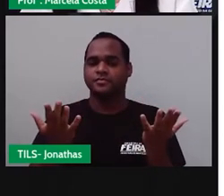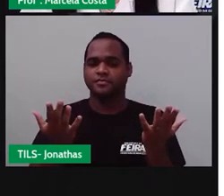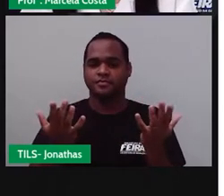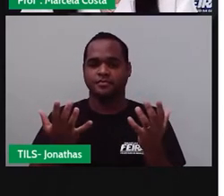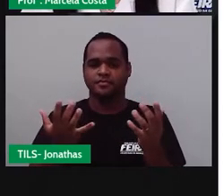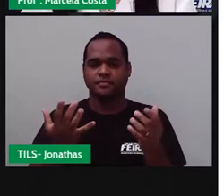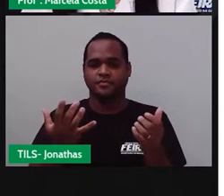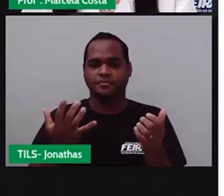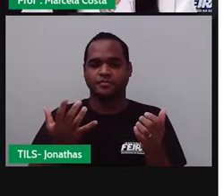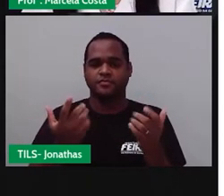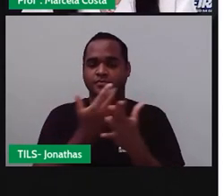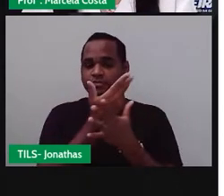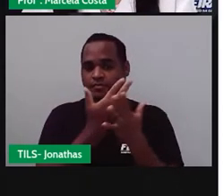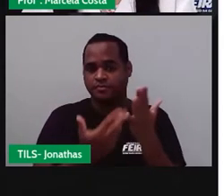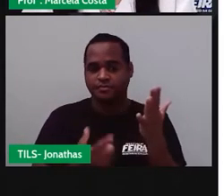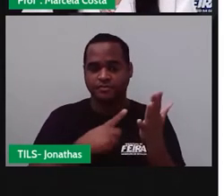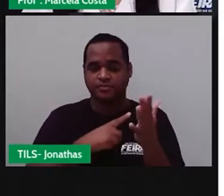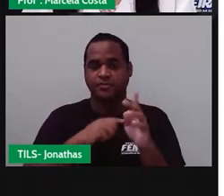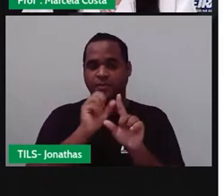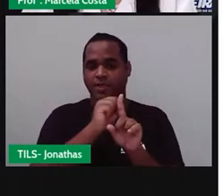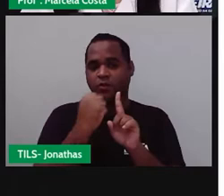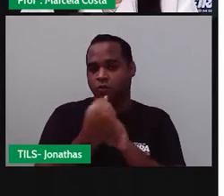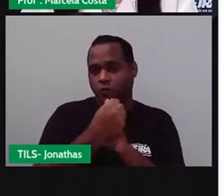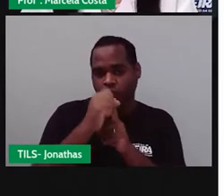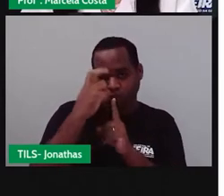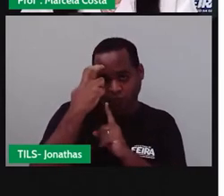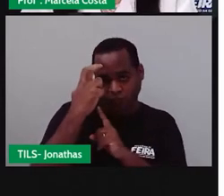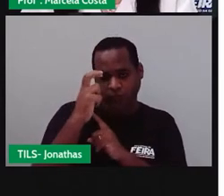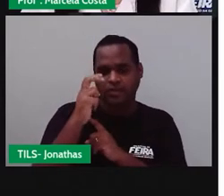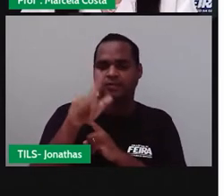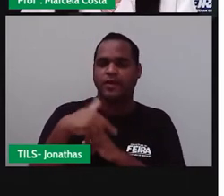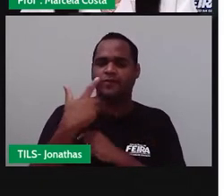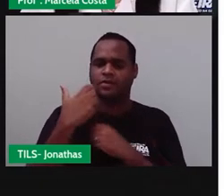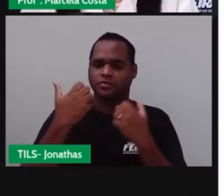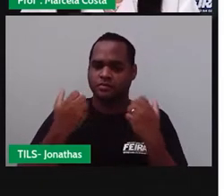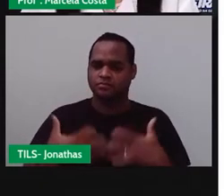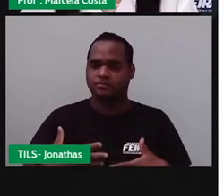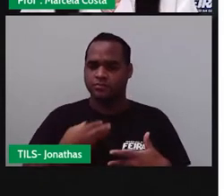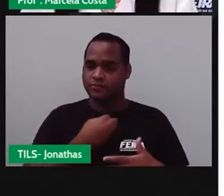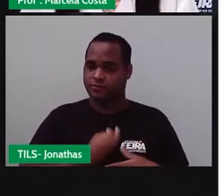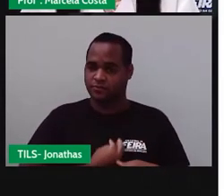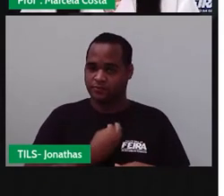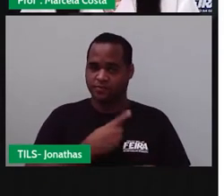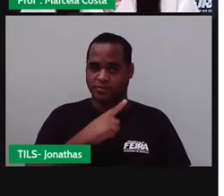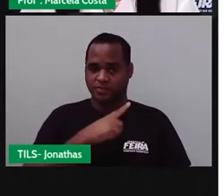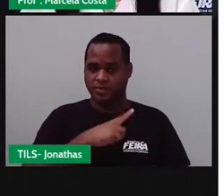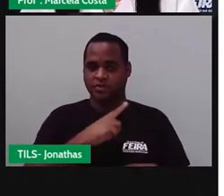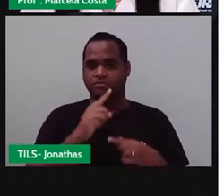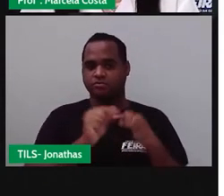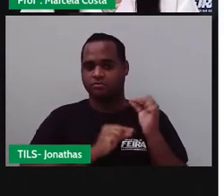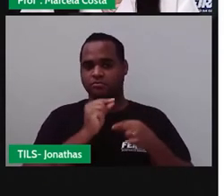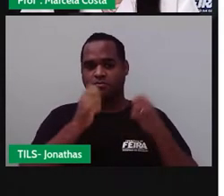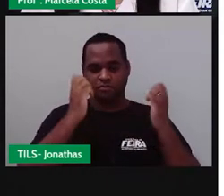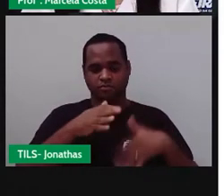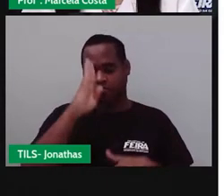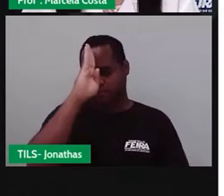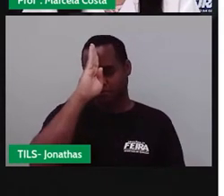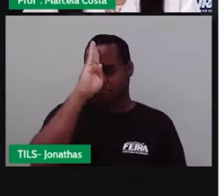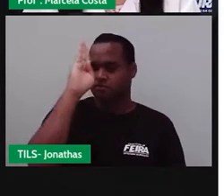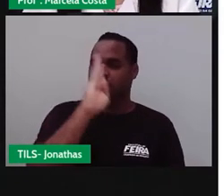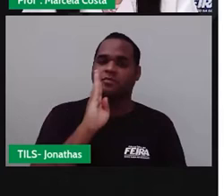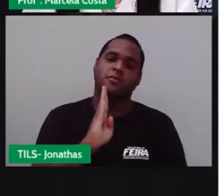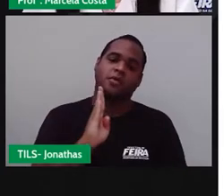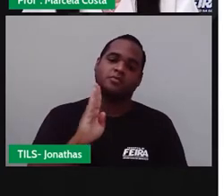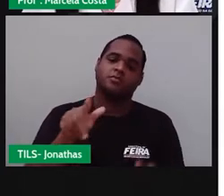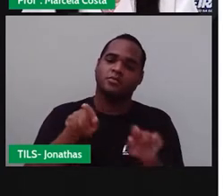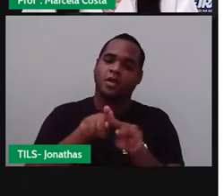A diversidade sociocultural que existe aqui no Brasil e